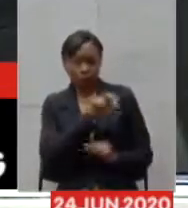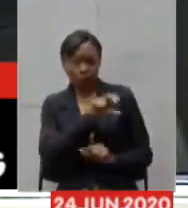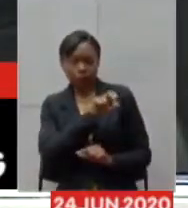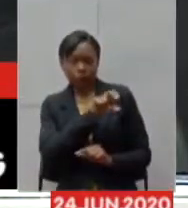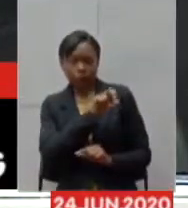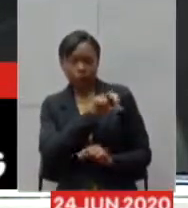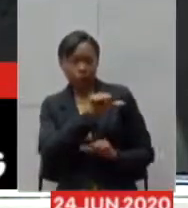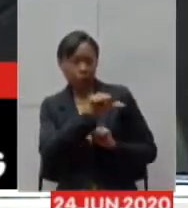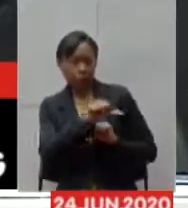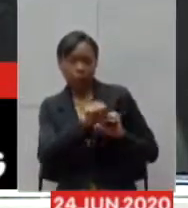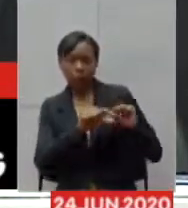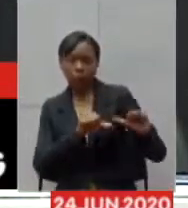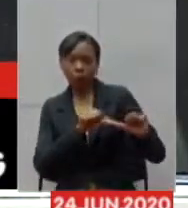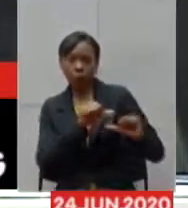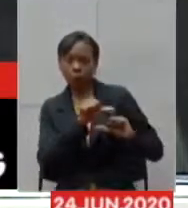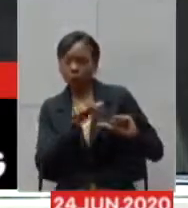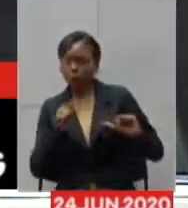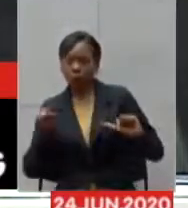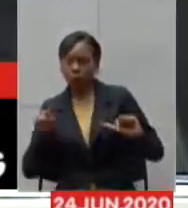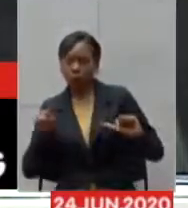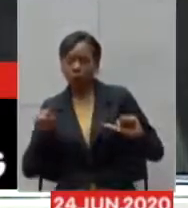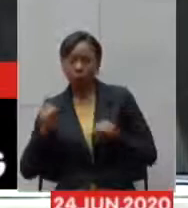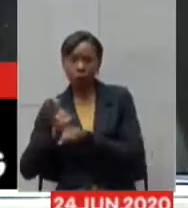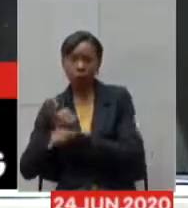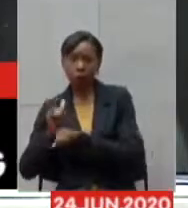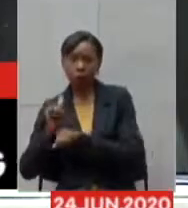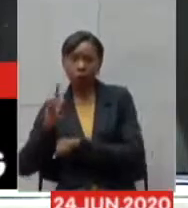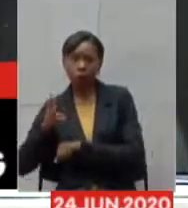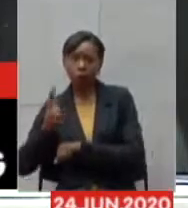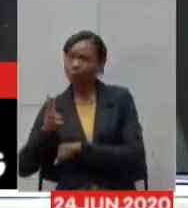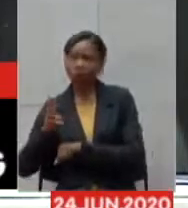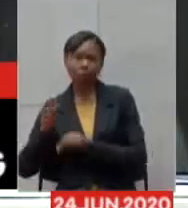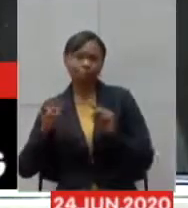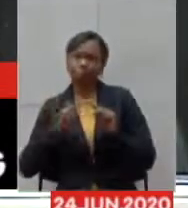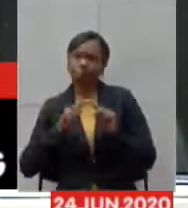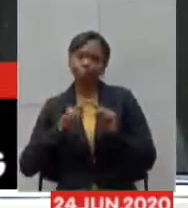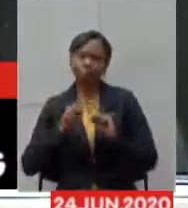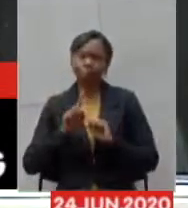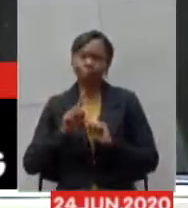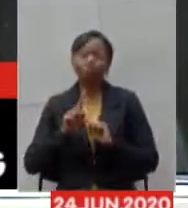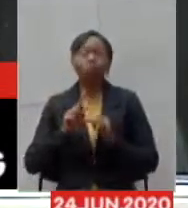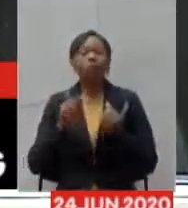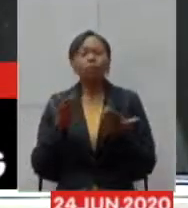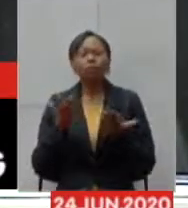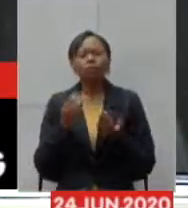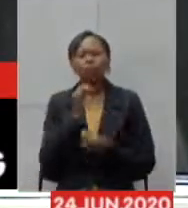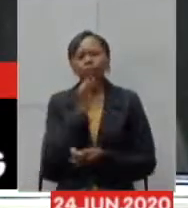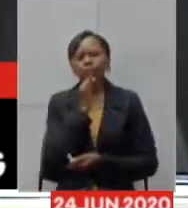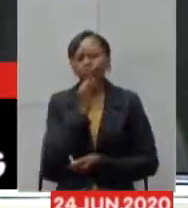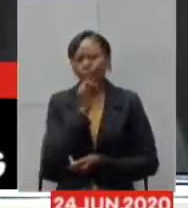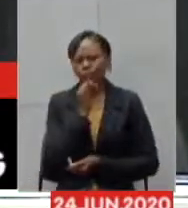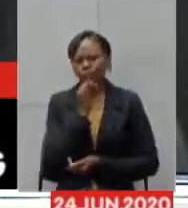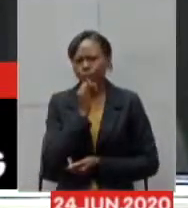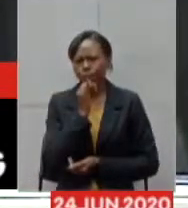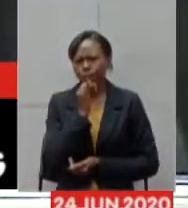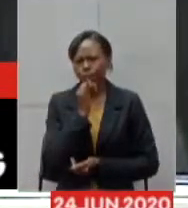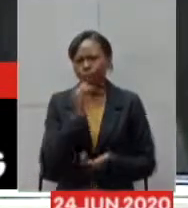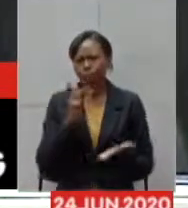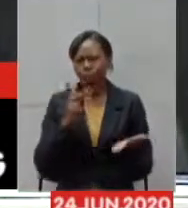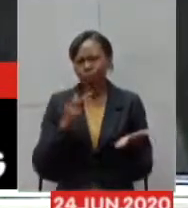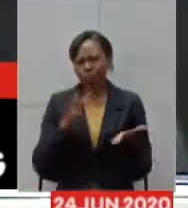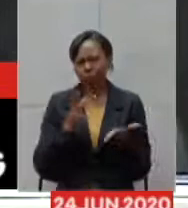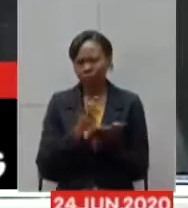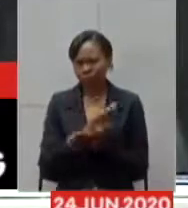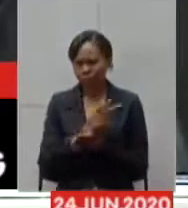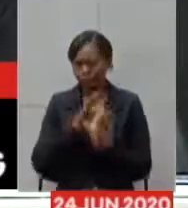comportamento dele eu vou dar o exemplo para o senhor do que aconteceu só que infelizmente isso não